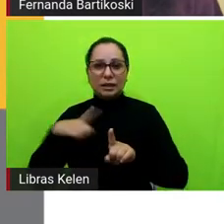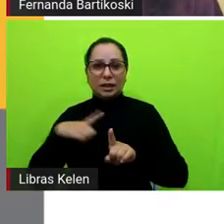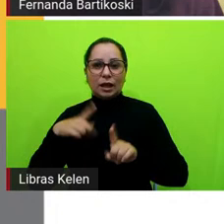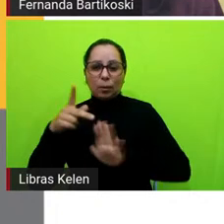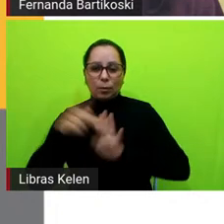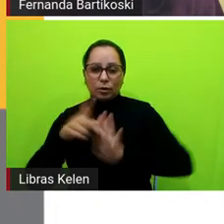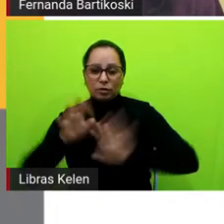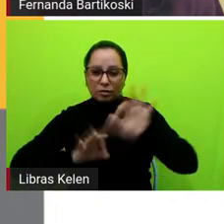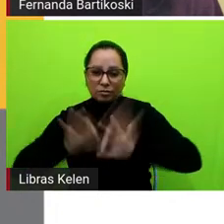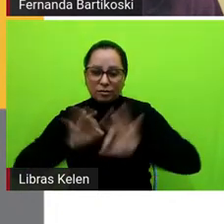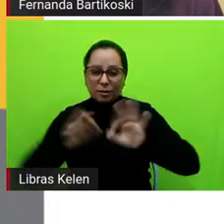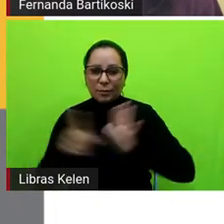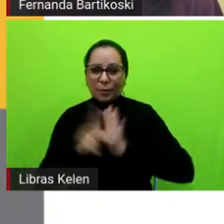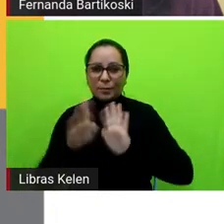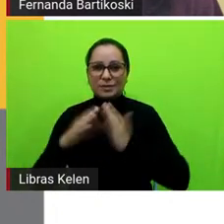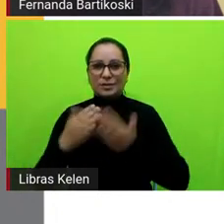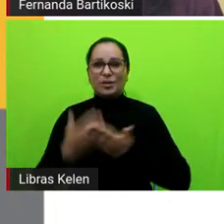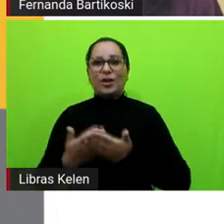escola. né?